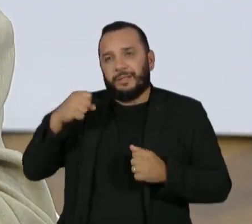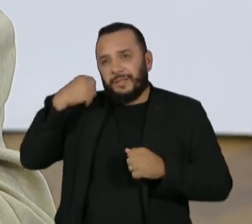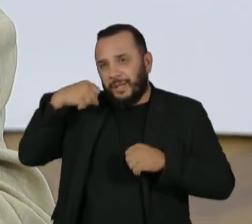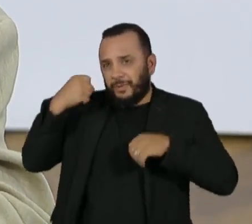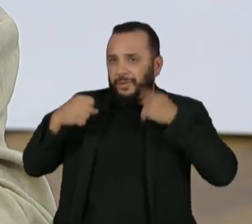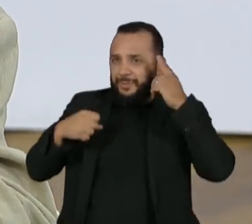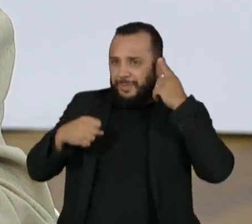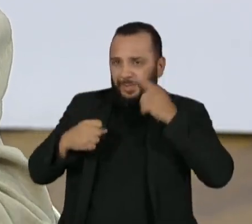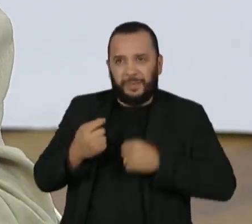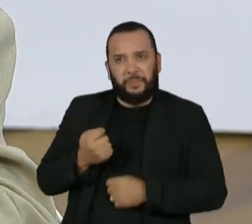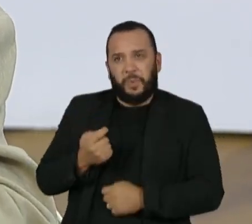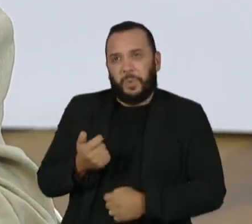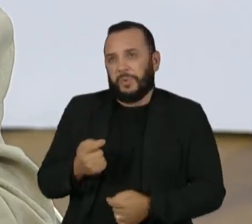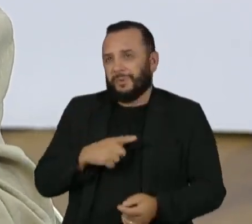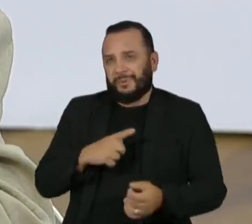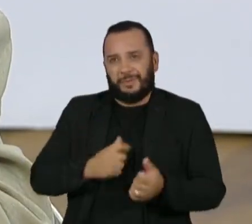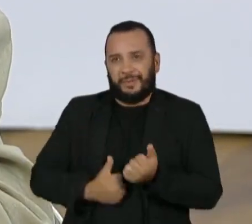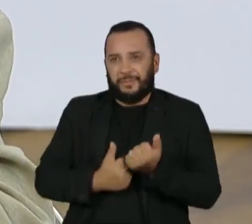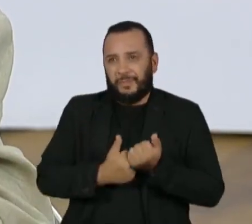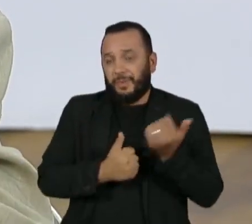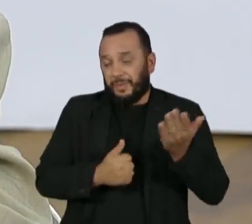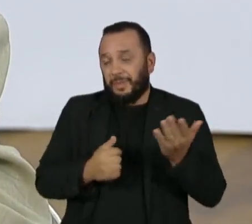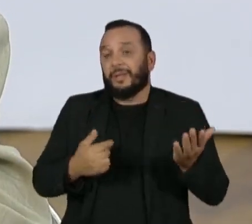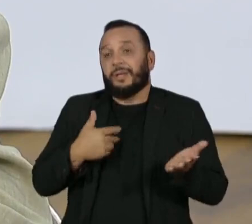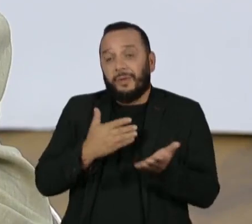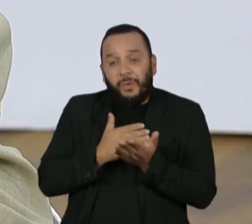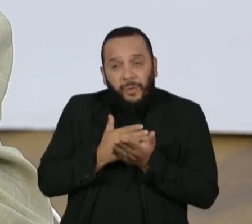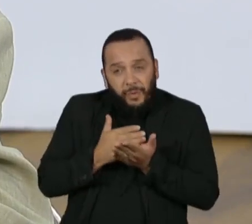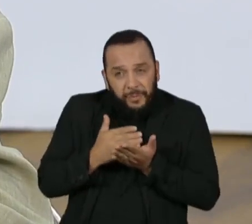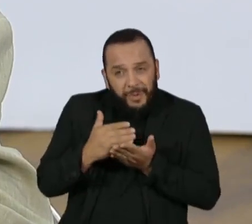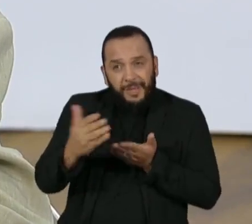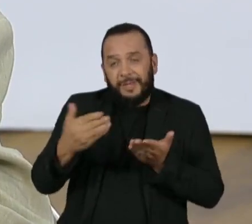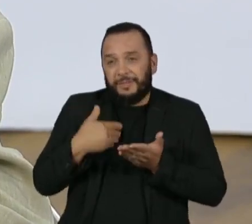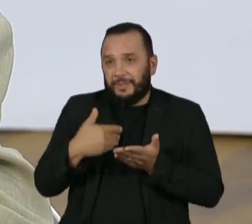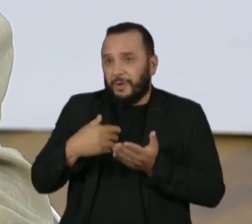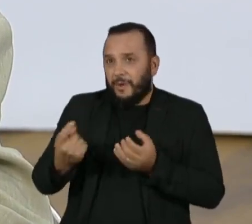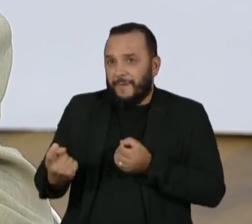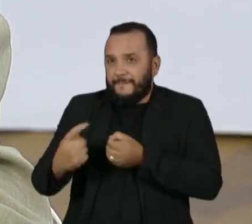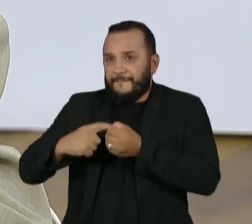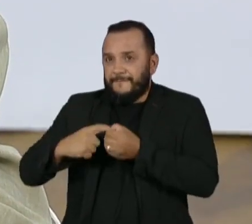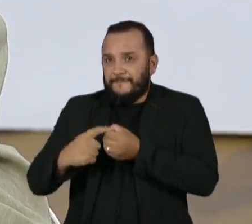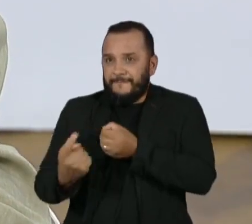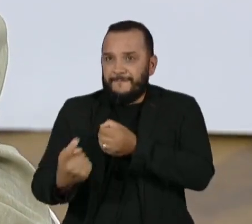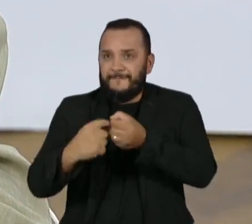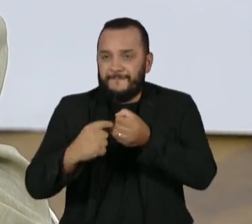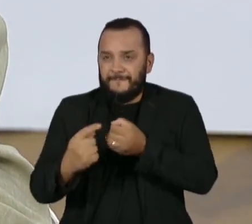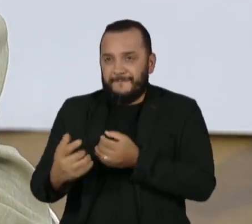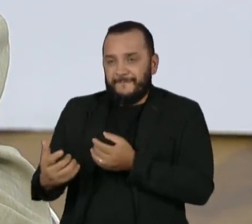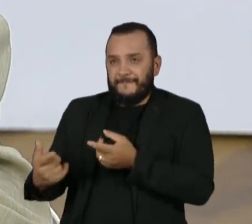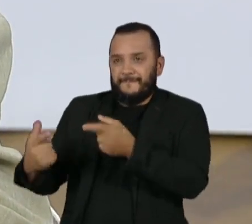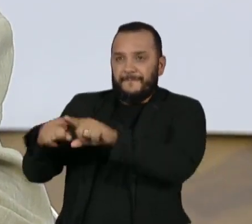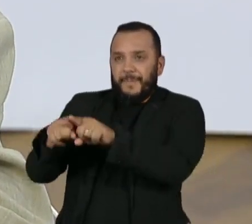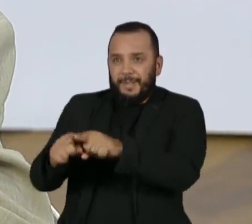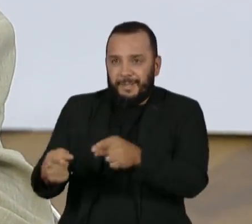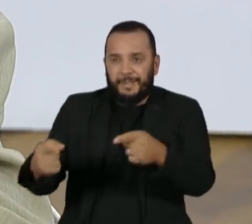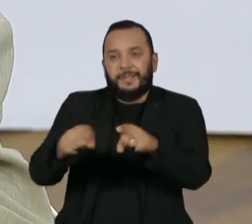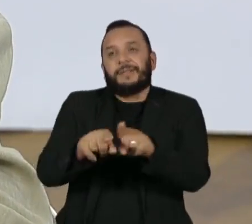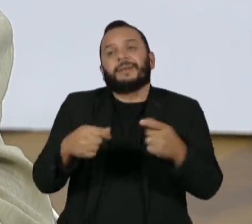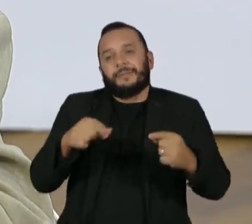ele e o início de coalizão que ele está montando vão ter que ter muita sabedoria,